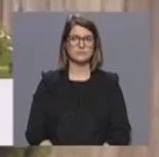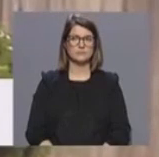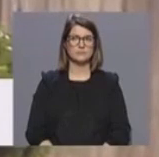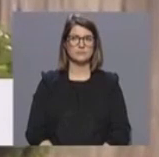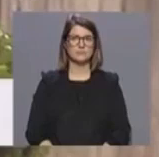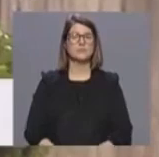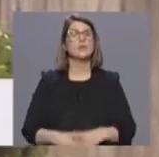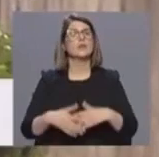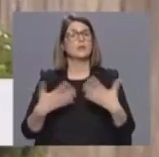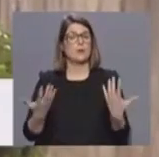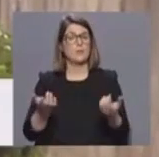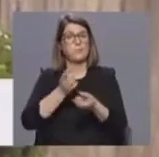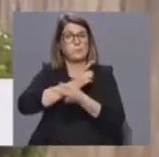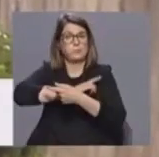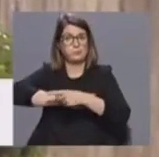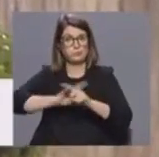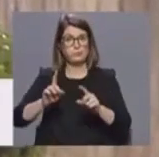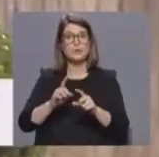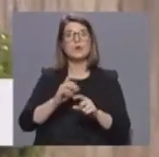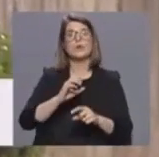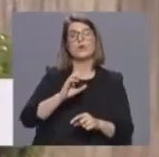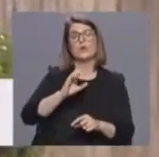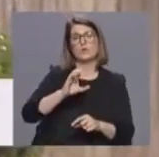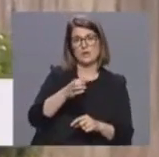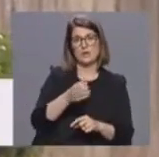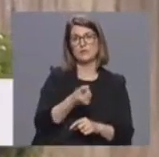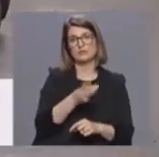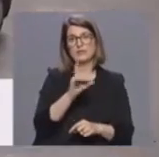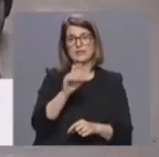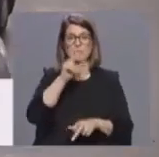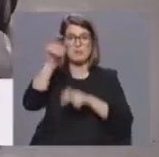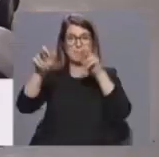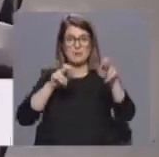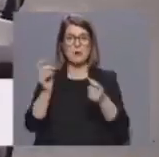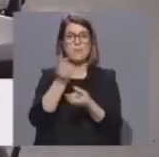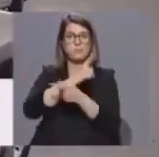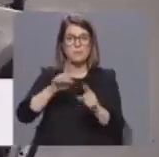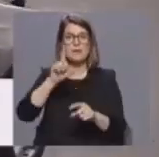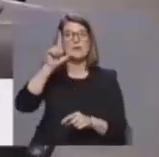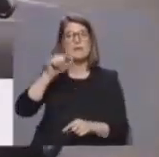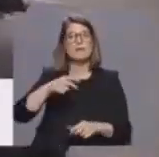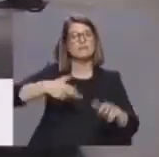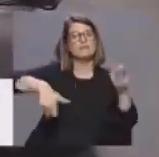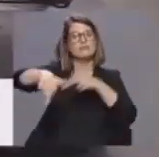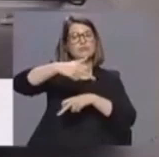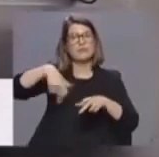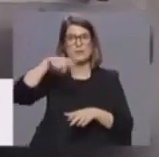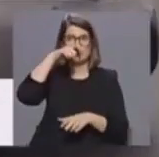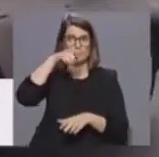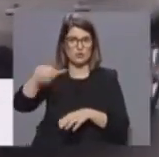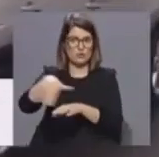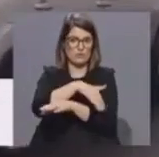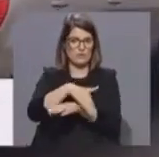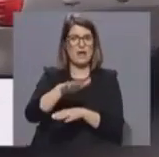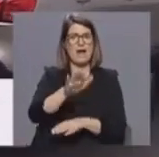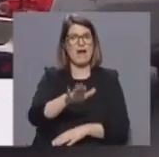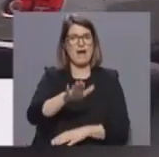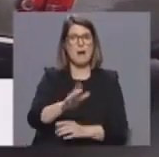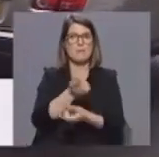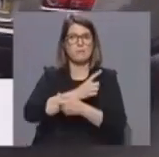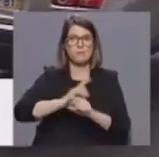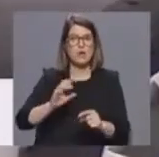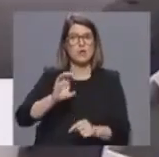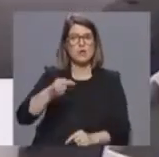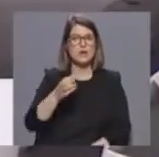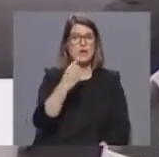Ficam interditadas as deslocações entre os seis concelhos, mas também a circulação e permanência de pessoas na via pública dentro de cada